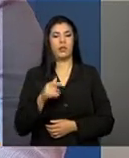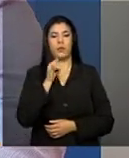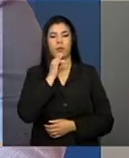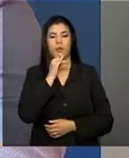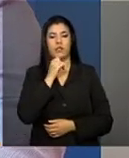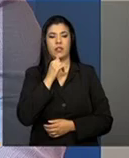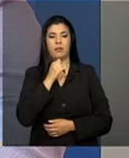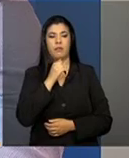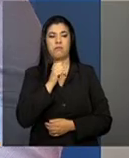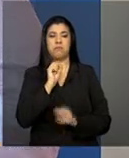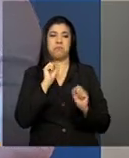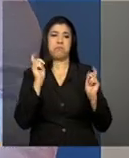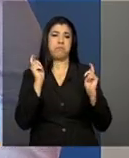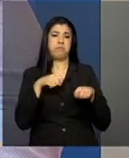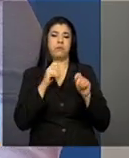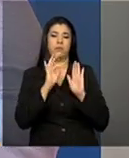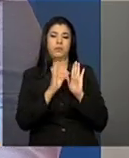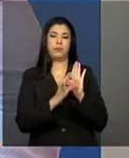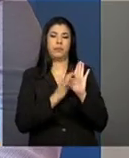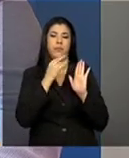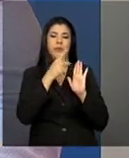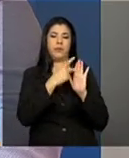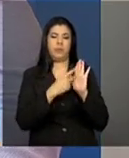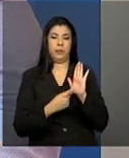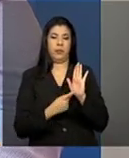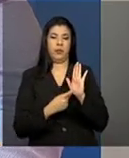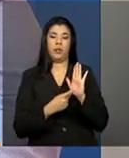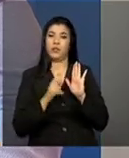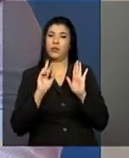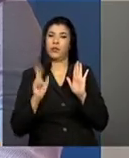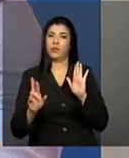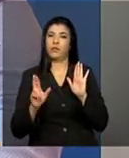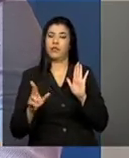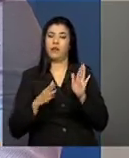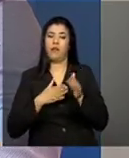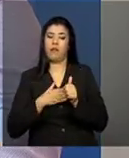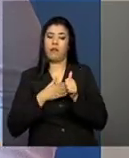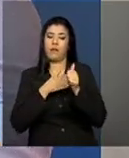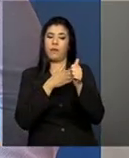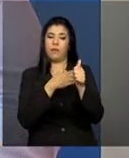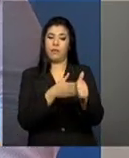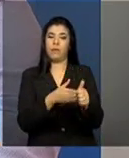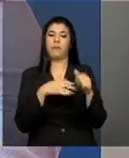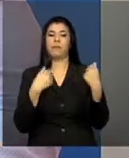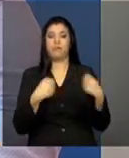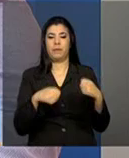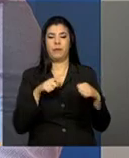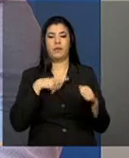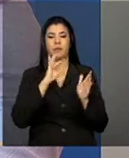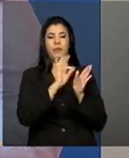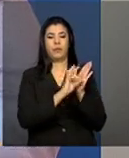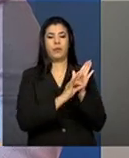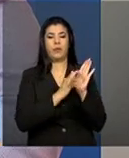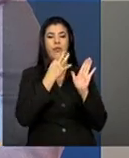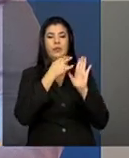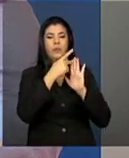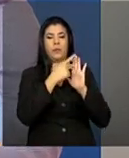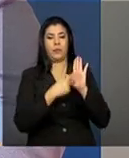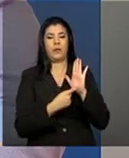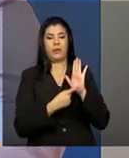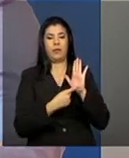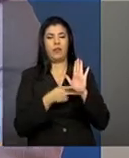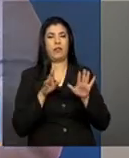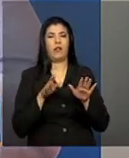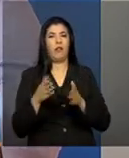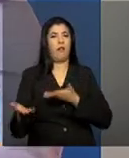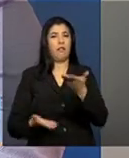de um prontuário, né, acompanhamento requer uma abertura de um prontuário, né. Atendimento, às vezes, a família vai uma vez tirar uma